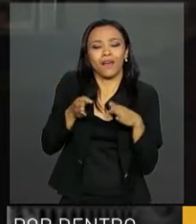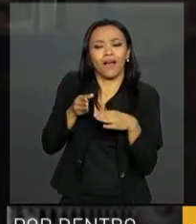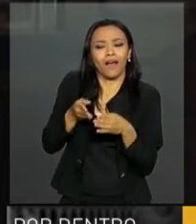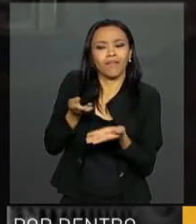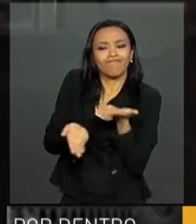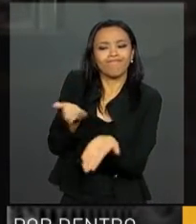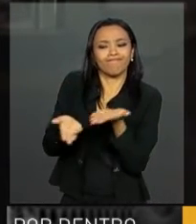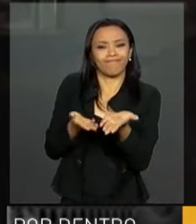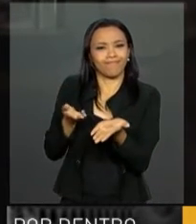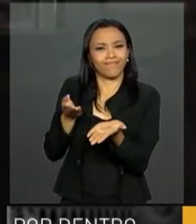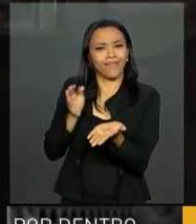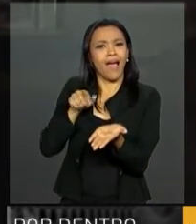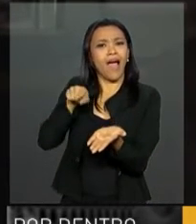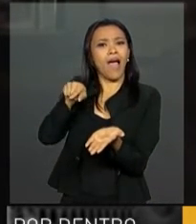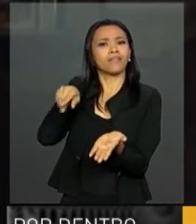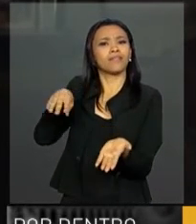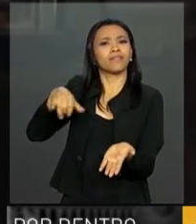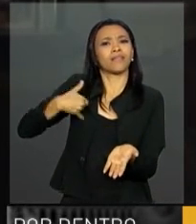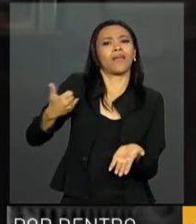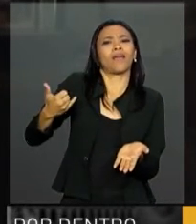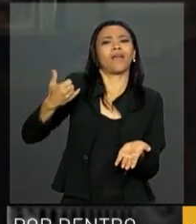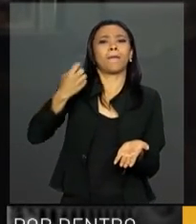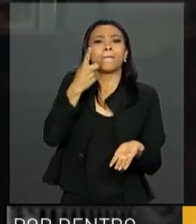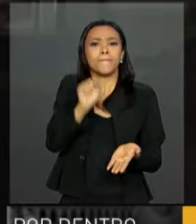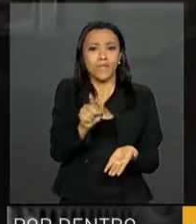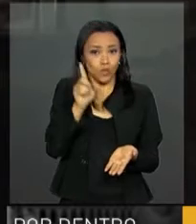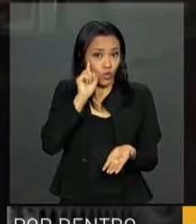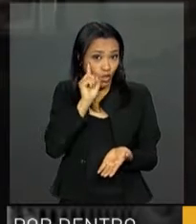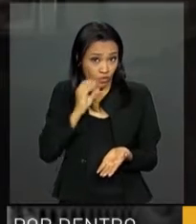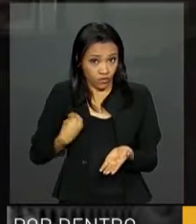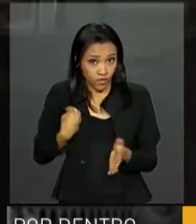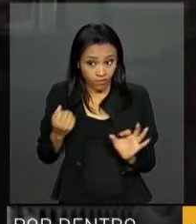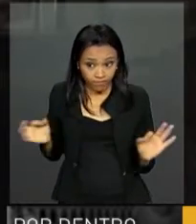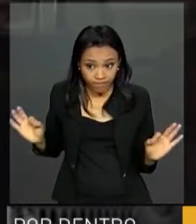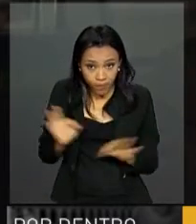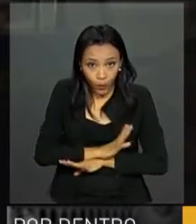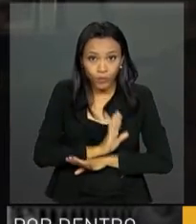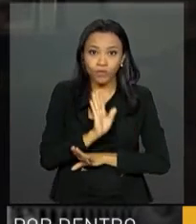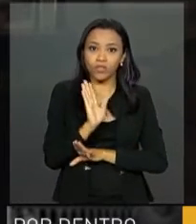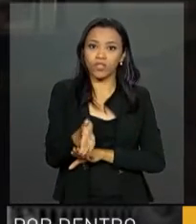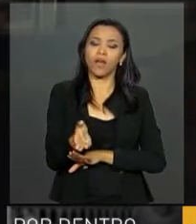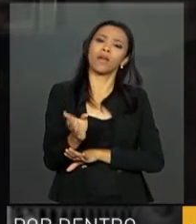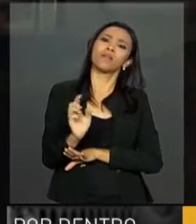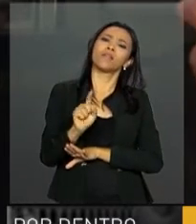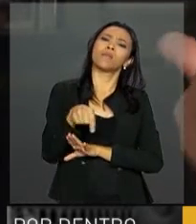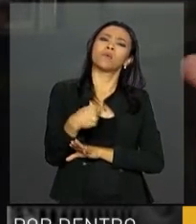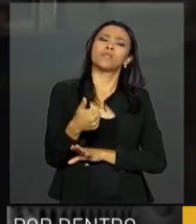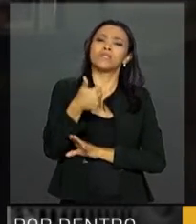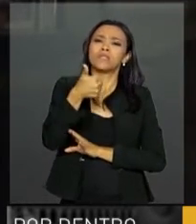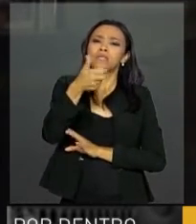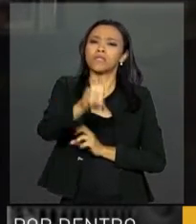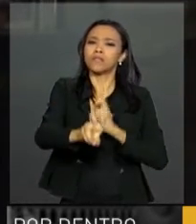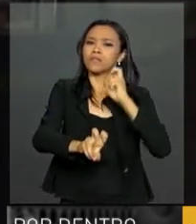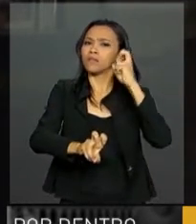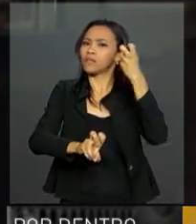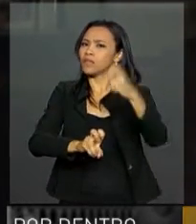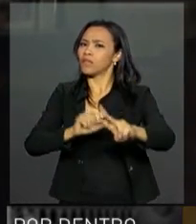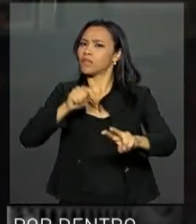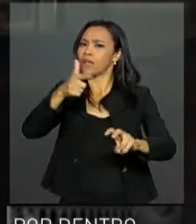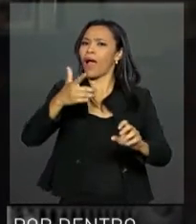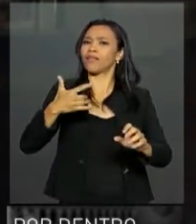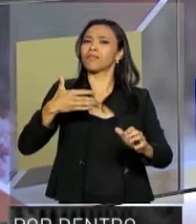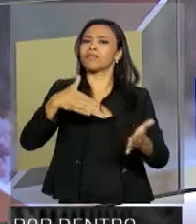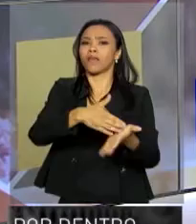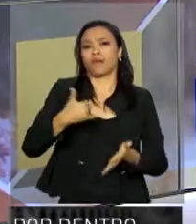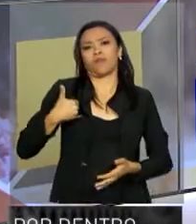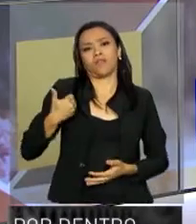-la em casa, até ela chegar aos mil dias de vida, e depois, semanalmente, e depois quinzenalmente, até ela fazer quatro anos de